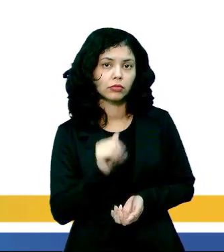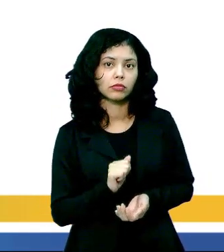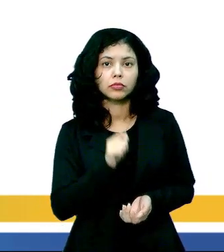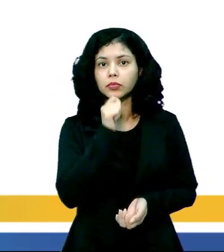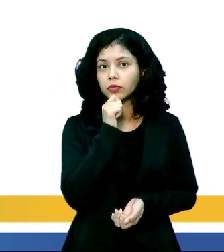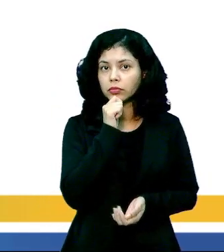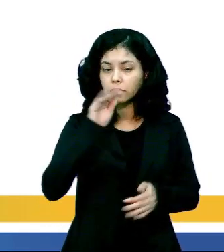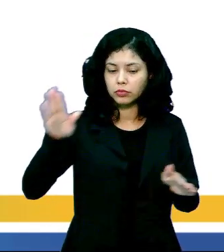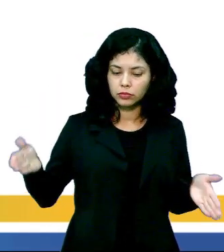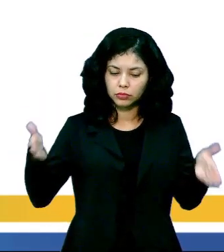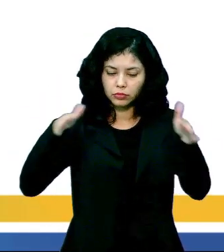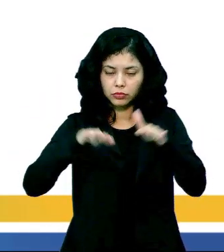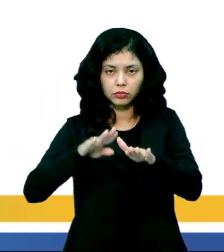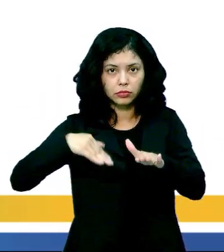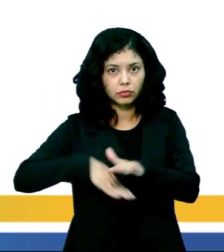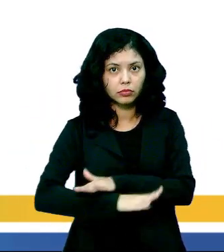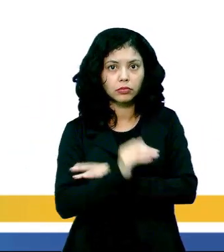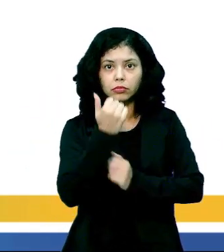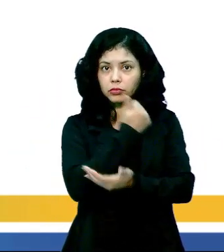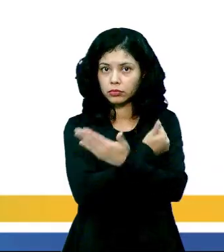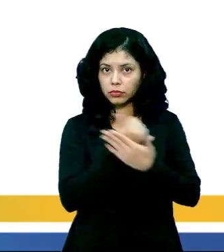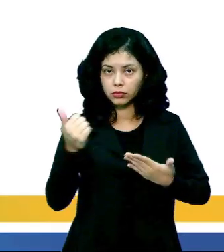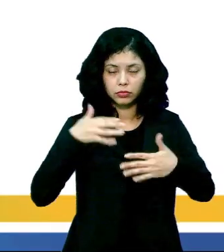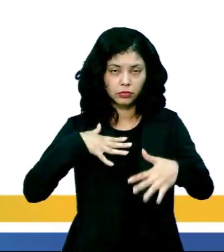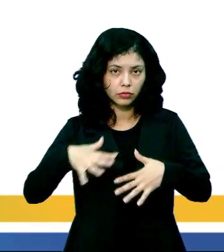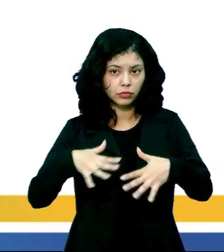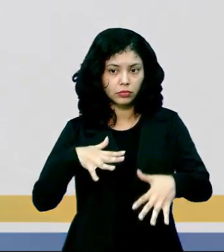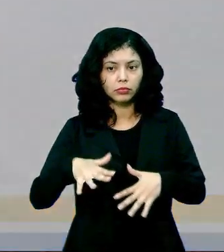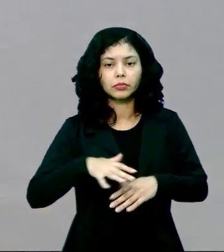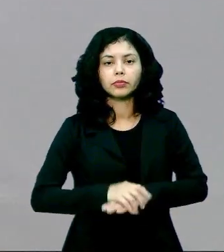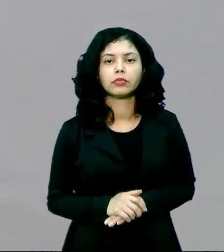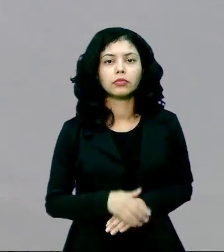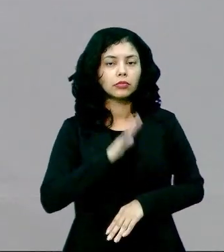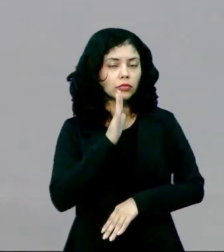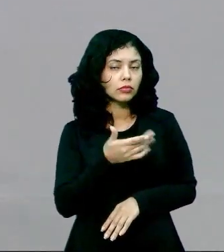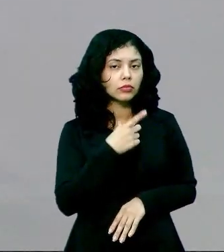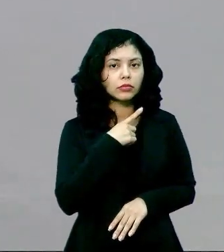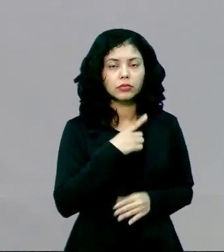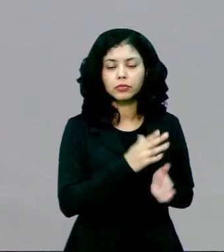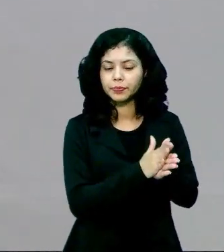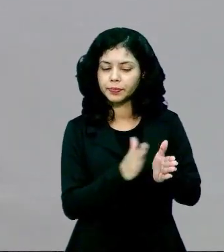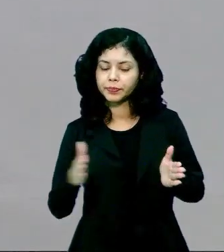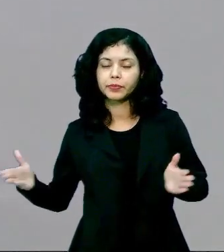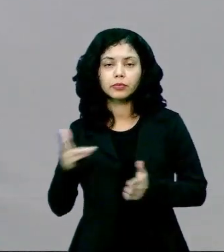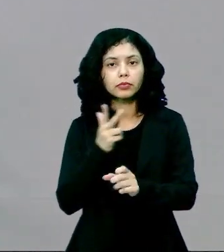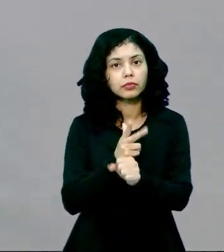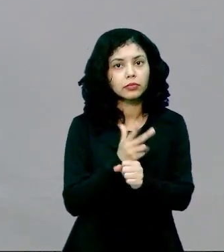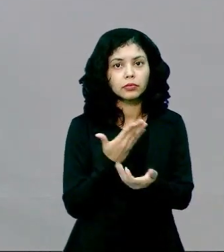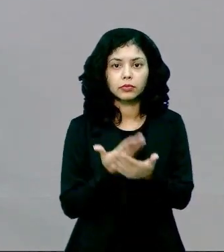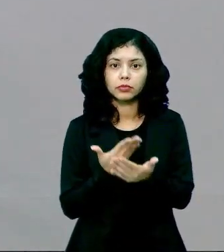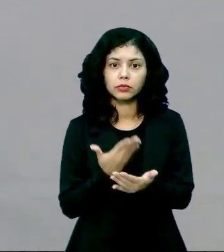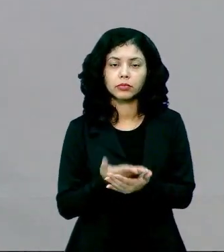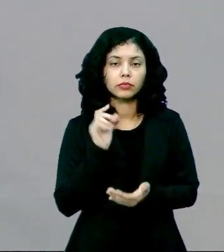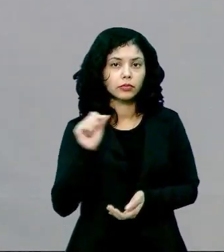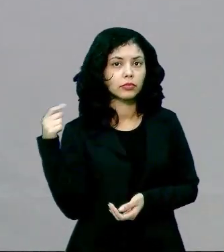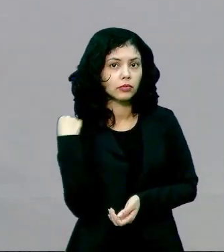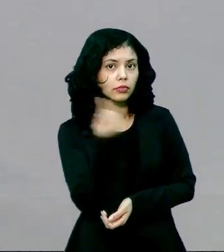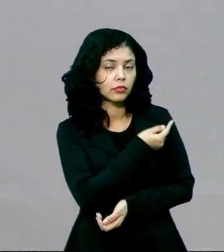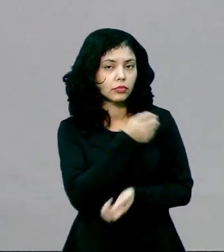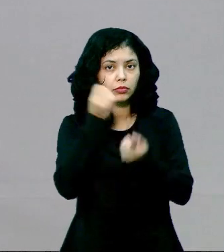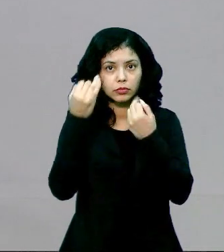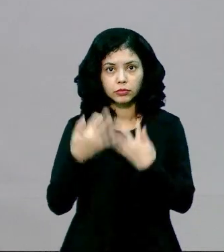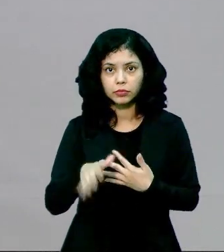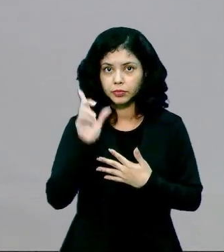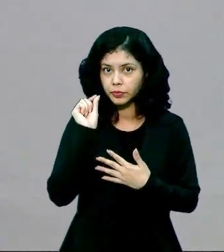foram agregados à ação do movimento. Nós já tivemos uma sequência de videoaulas em que nós